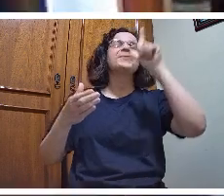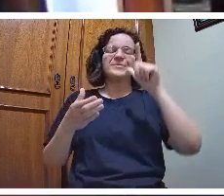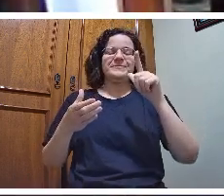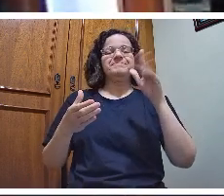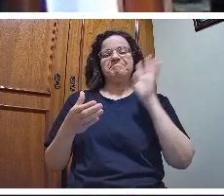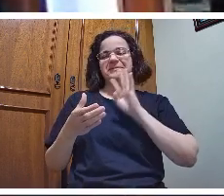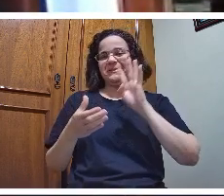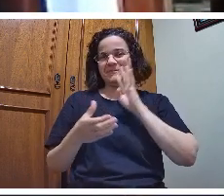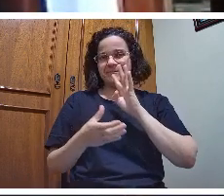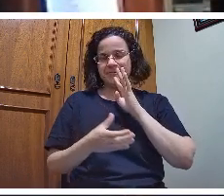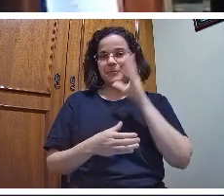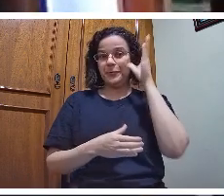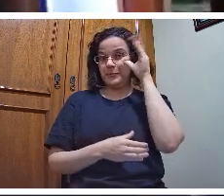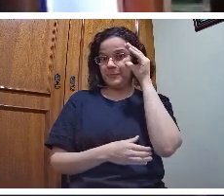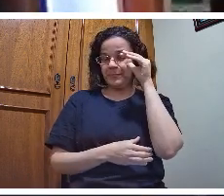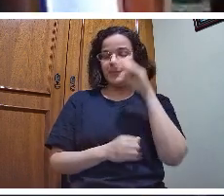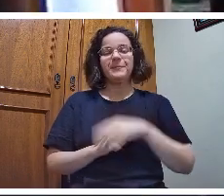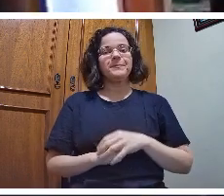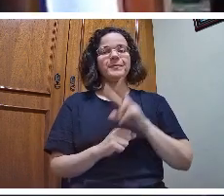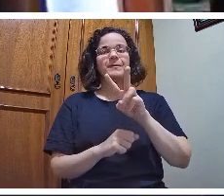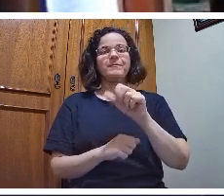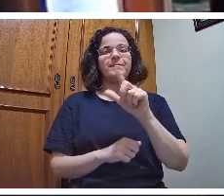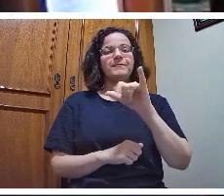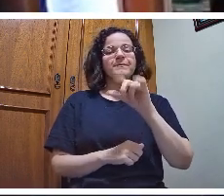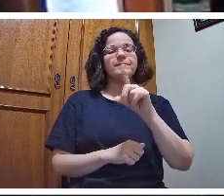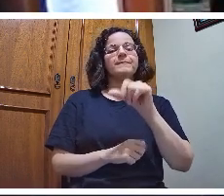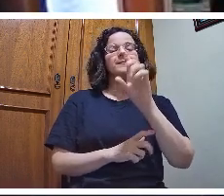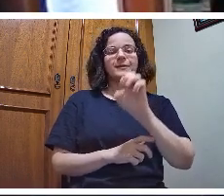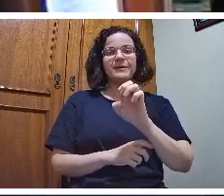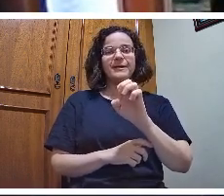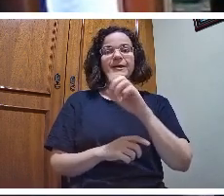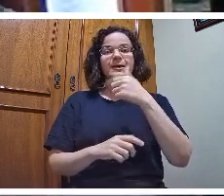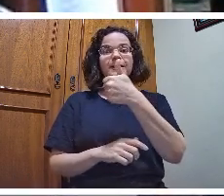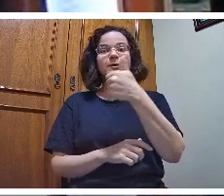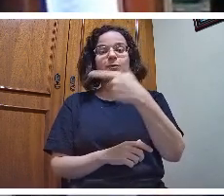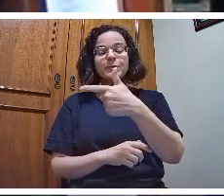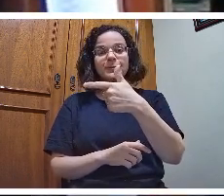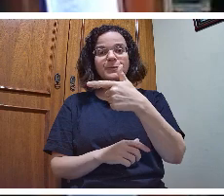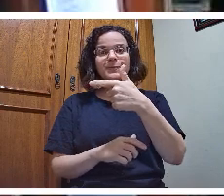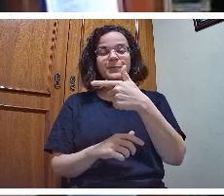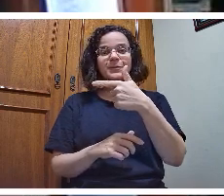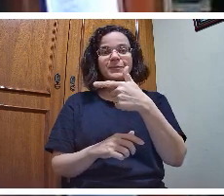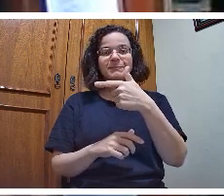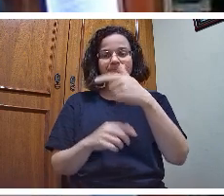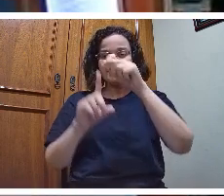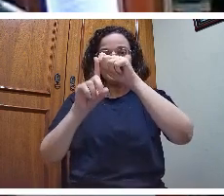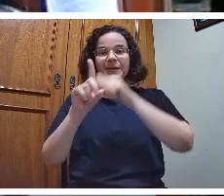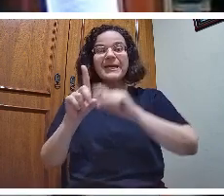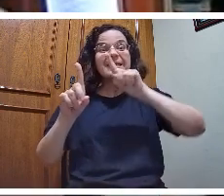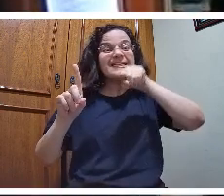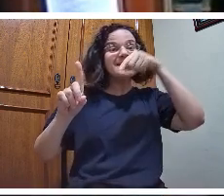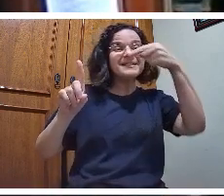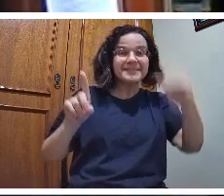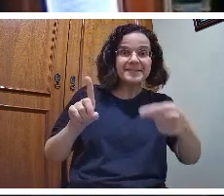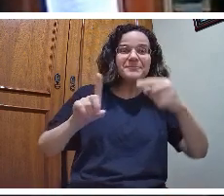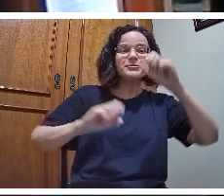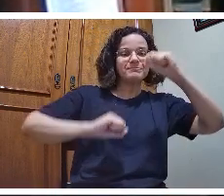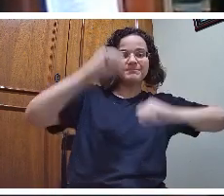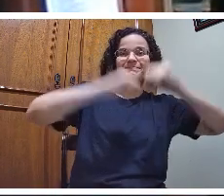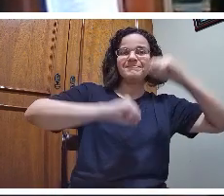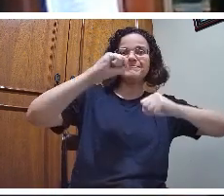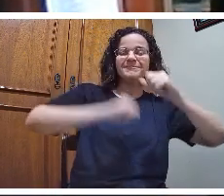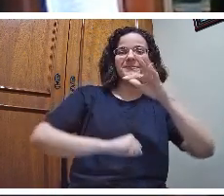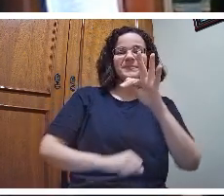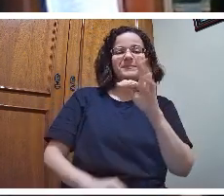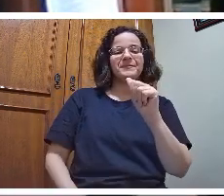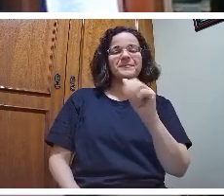Validade. 12 meses a partir da data de fabricação. Estava escrito no rótulo. Fabricação. Ou seja, bem